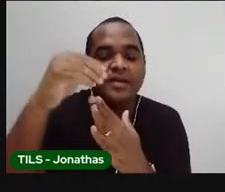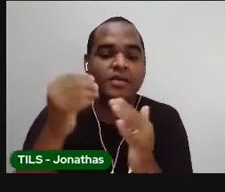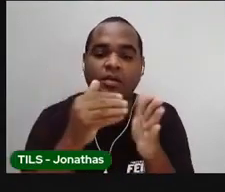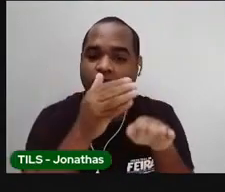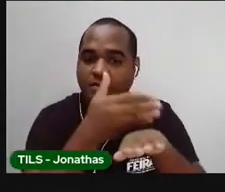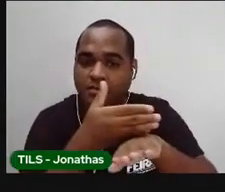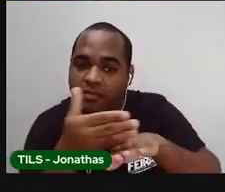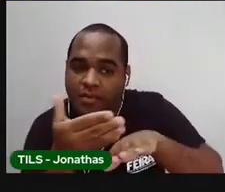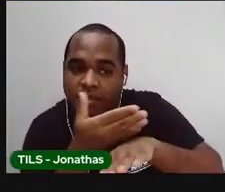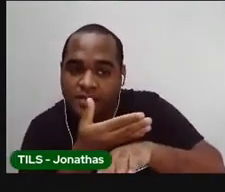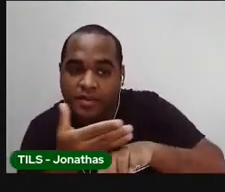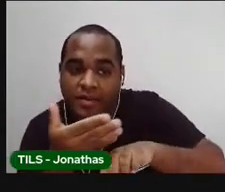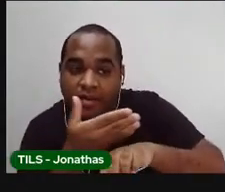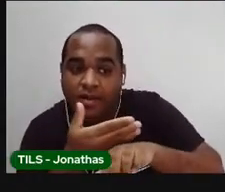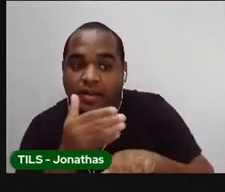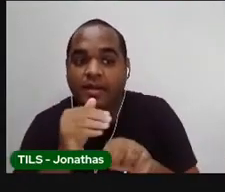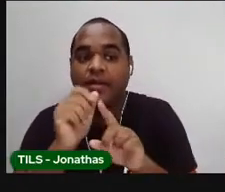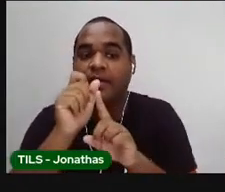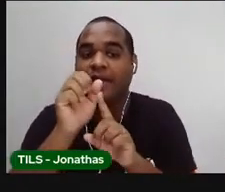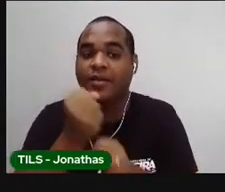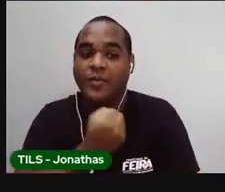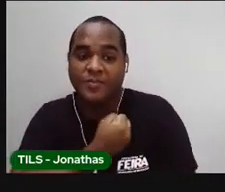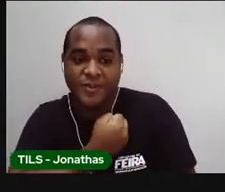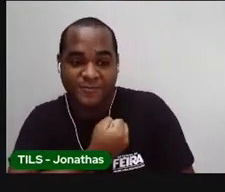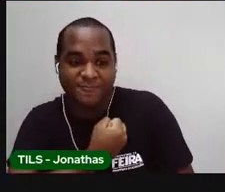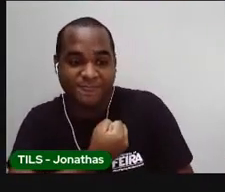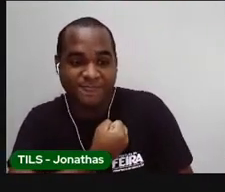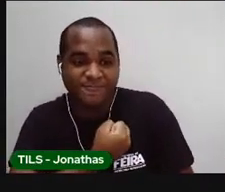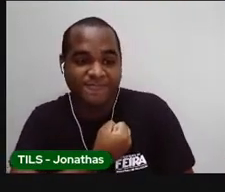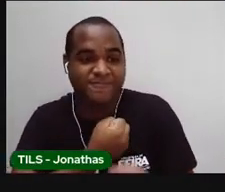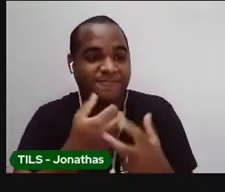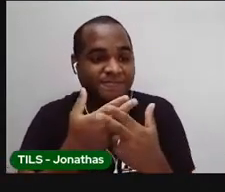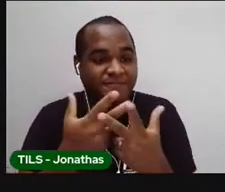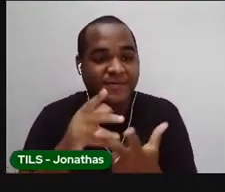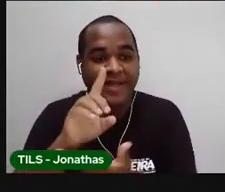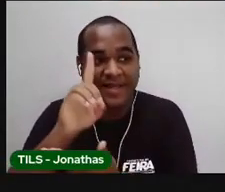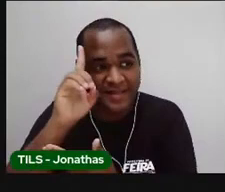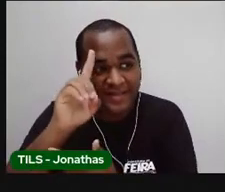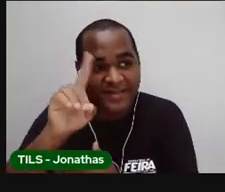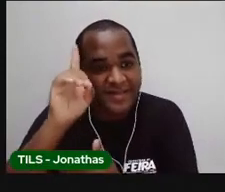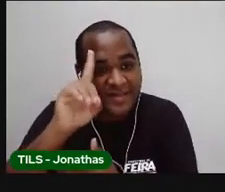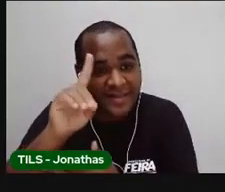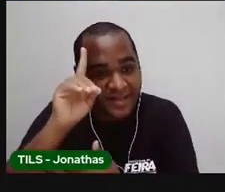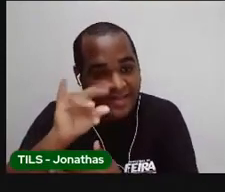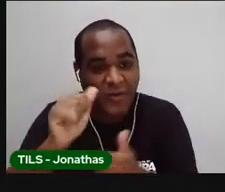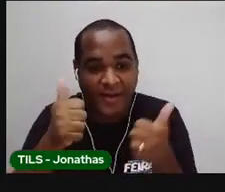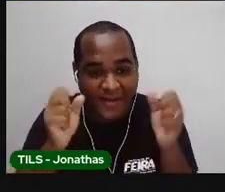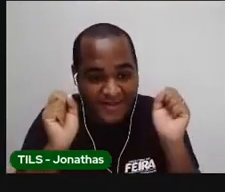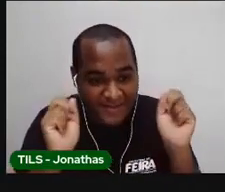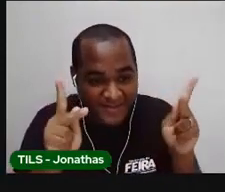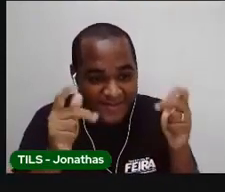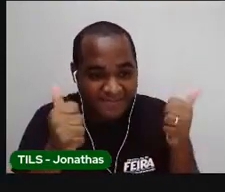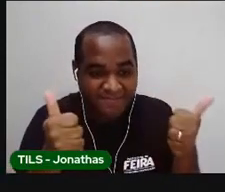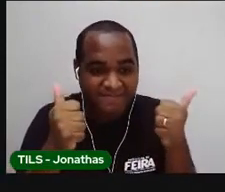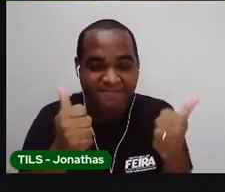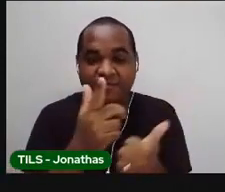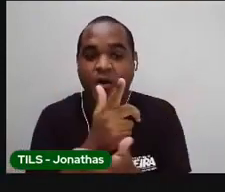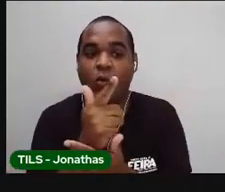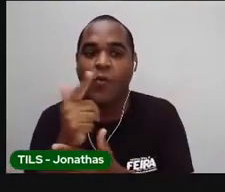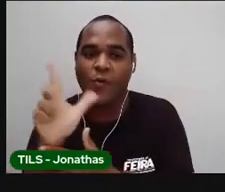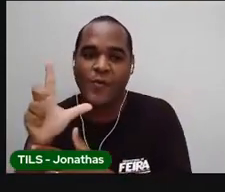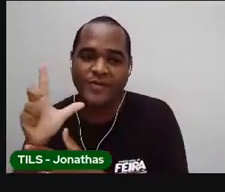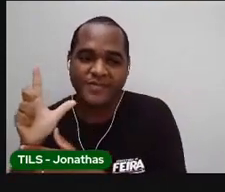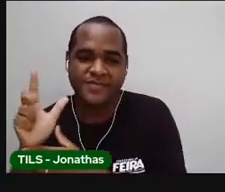branco com os números que são as datas, tá bom? Próxima tarefinha.